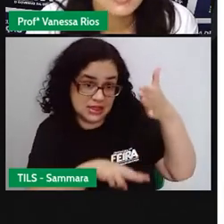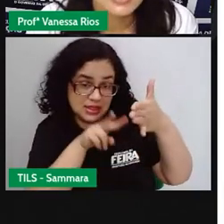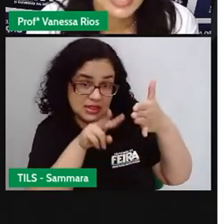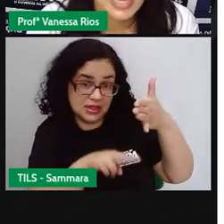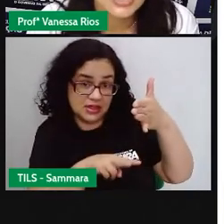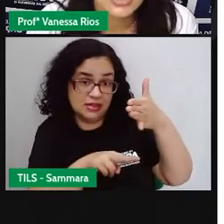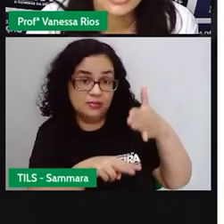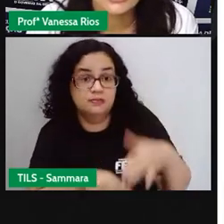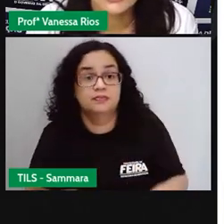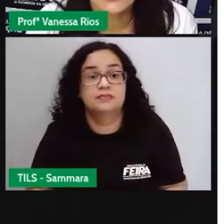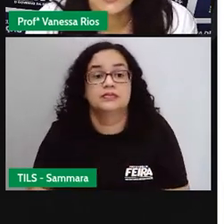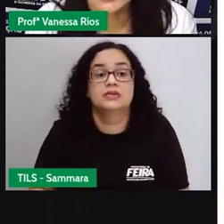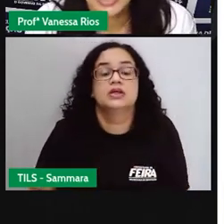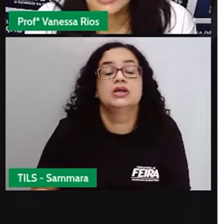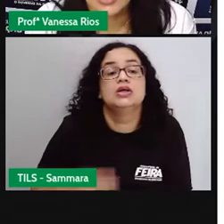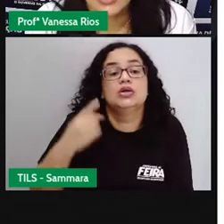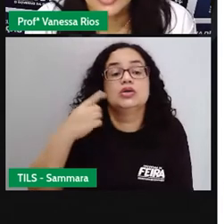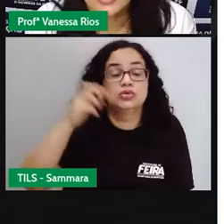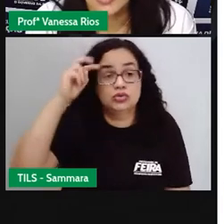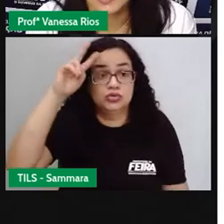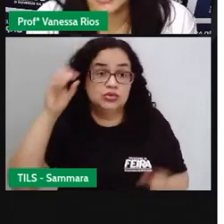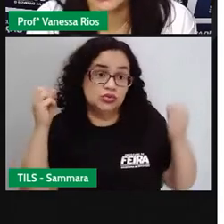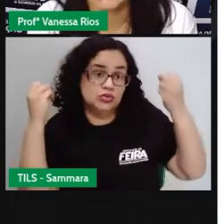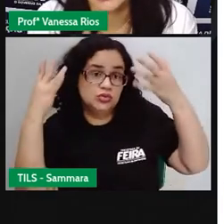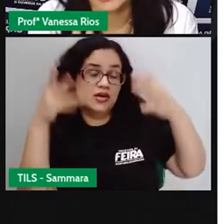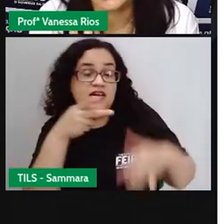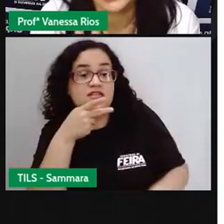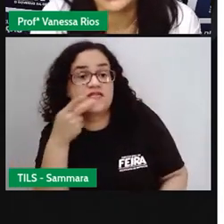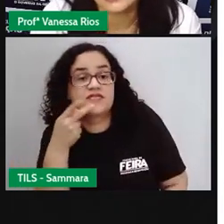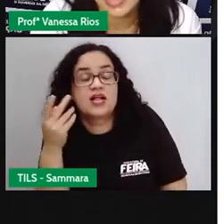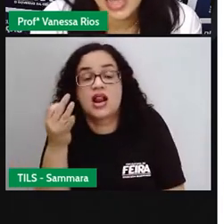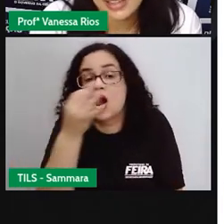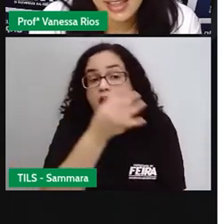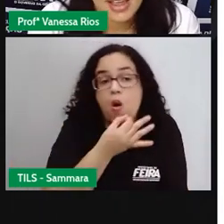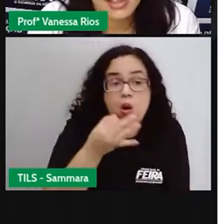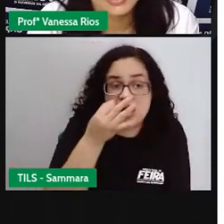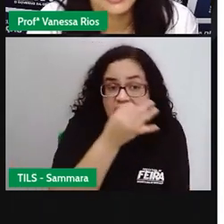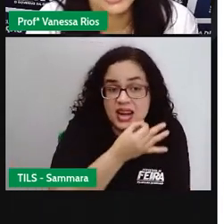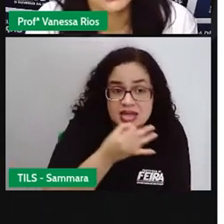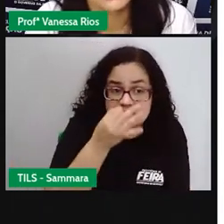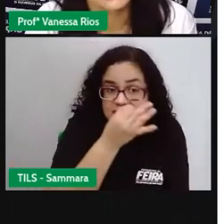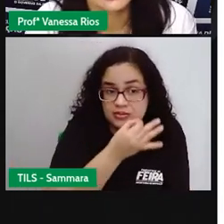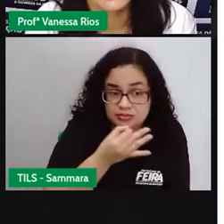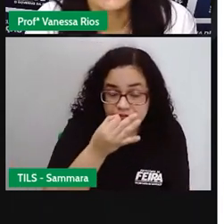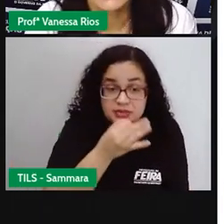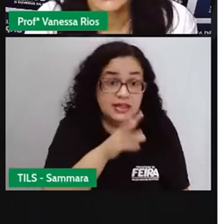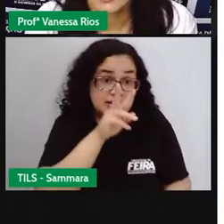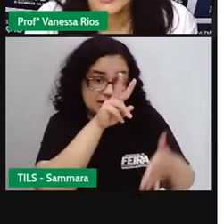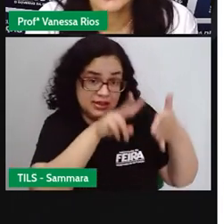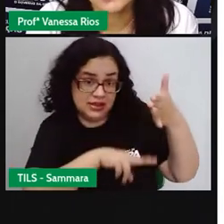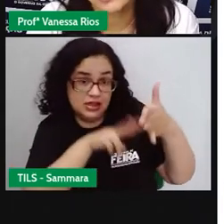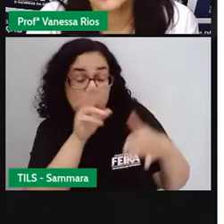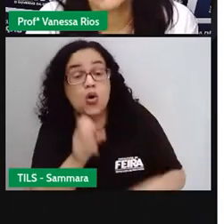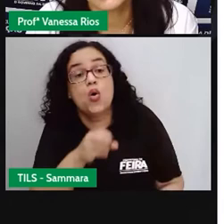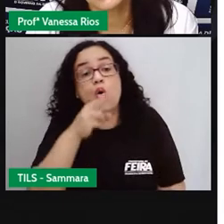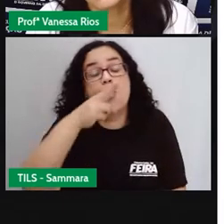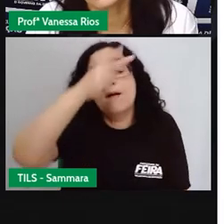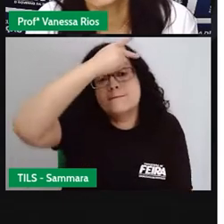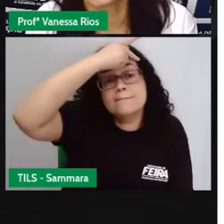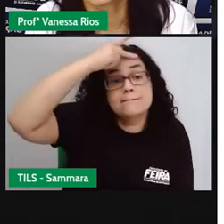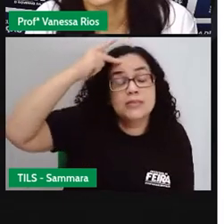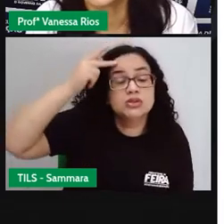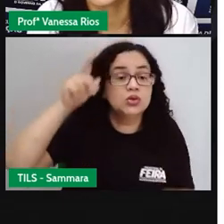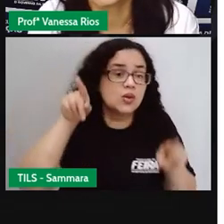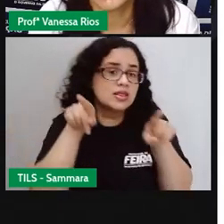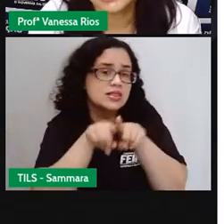expressividade de um contador. Isso quando a gente vai oralizar, né? Aquilo que a gente leu. Ou as pessoas também que